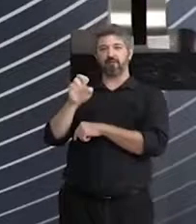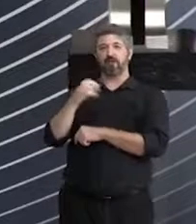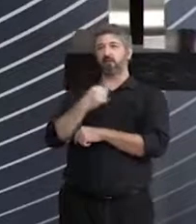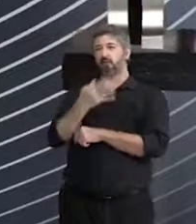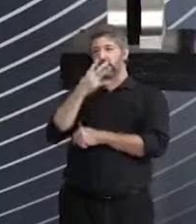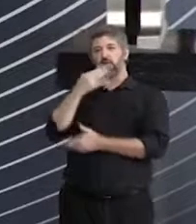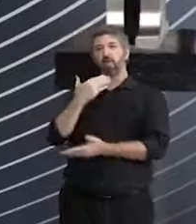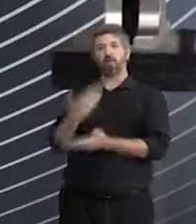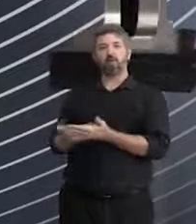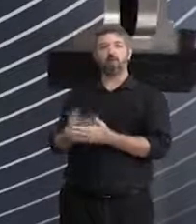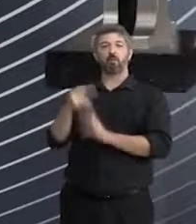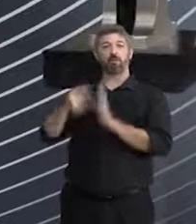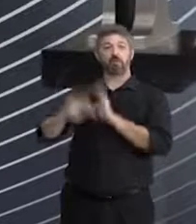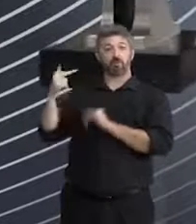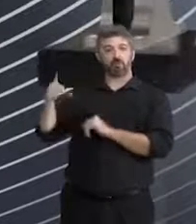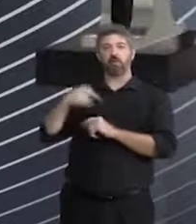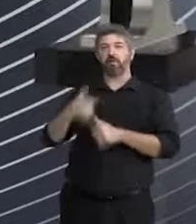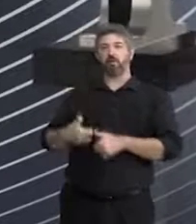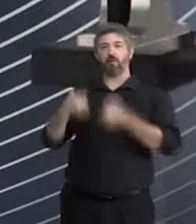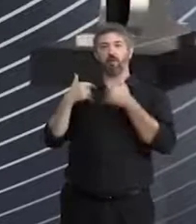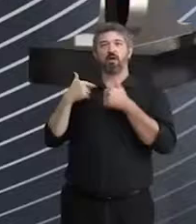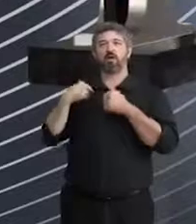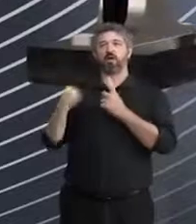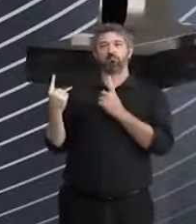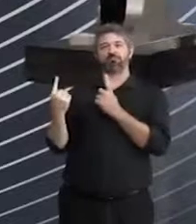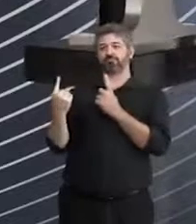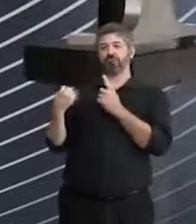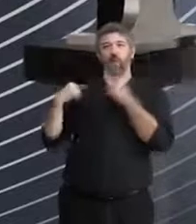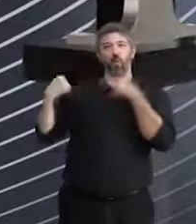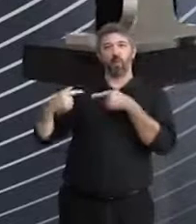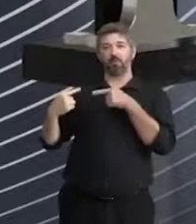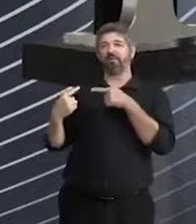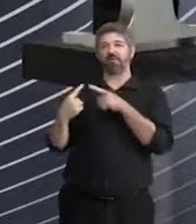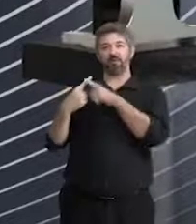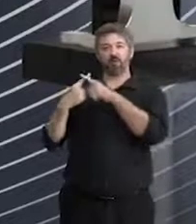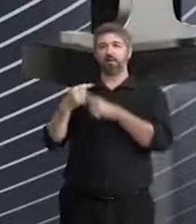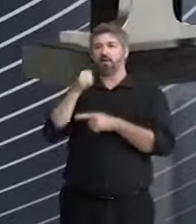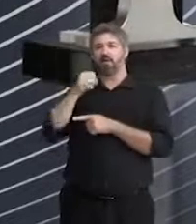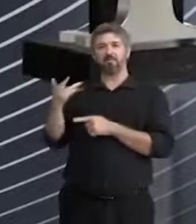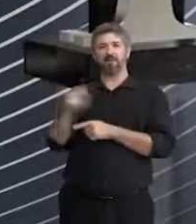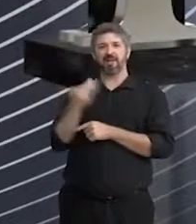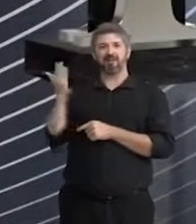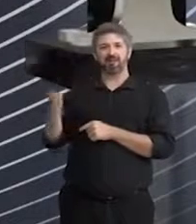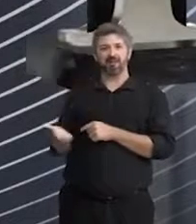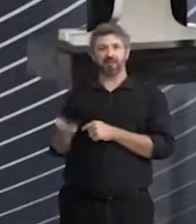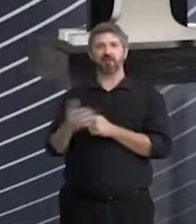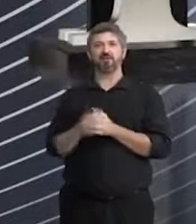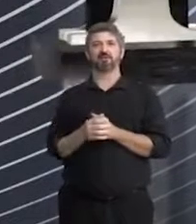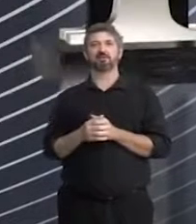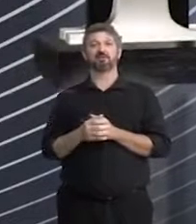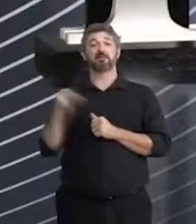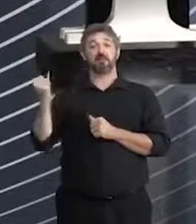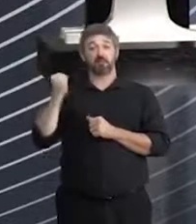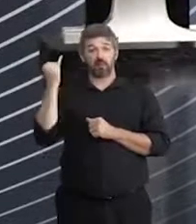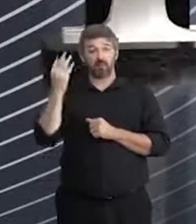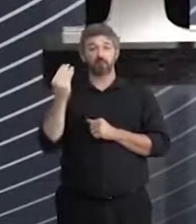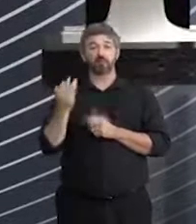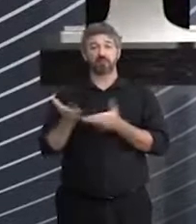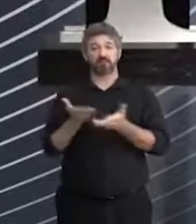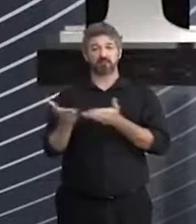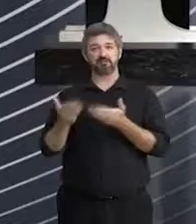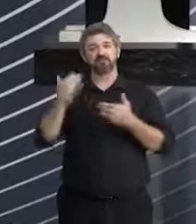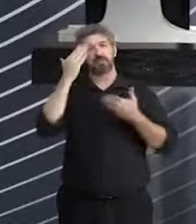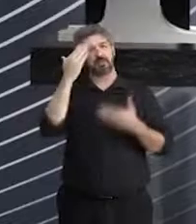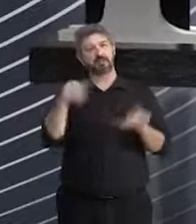o trabalho dela. Foi uma honra ser finalista ao lado de uma mulher tão importante quanto ela, que faz um serviço tão relevante. E